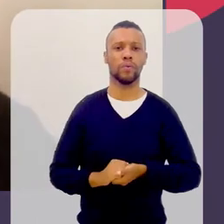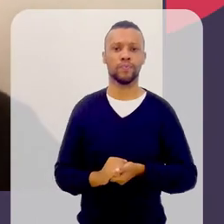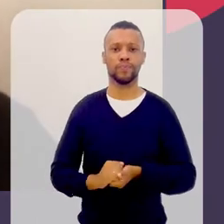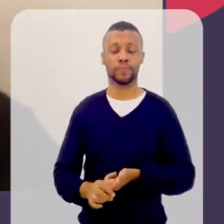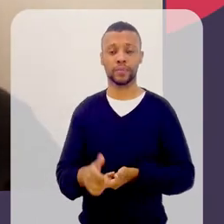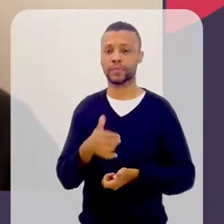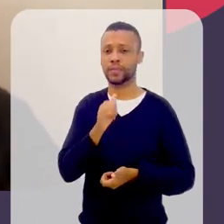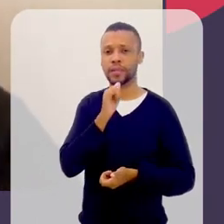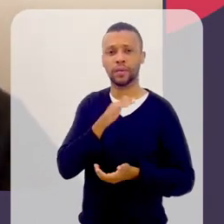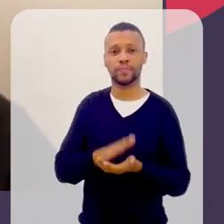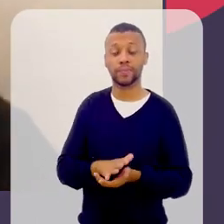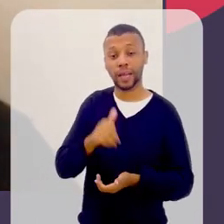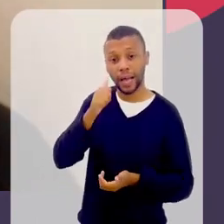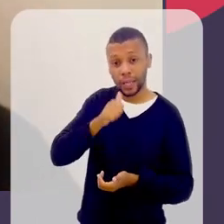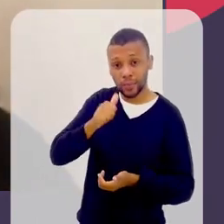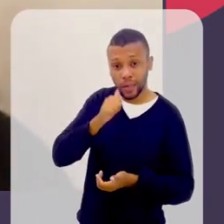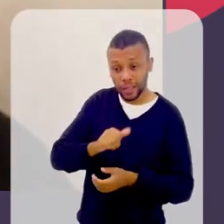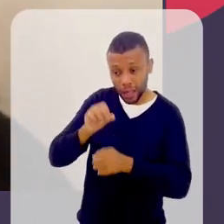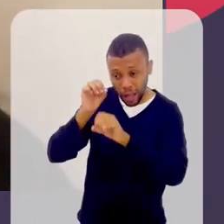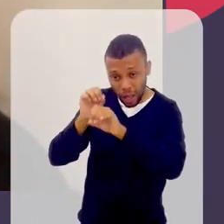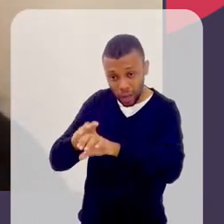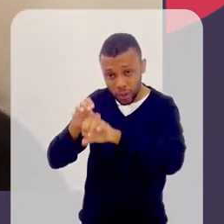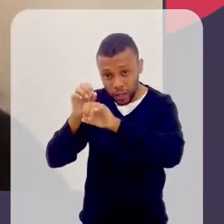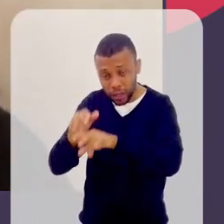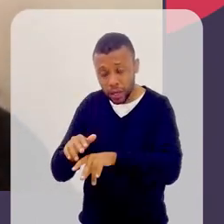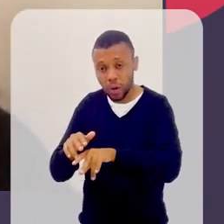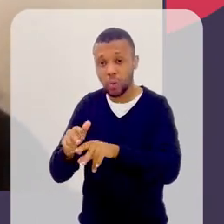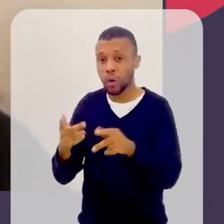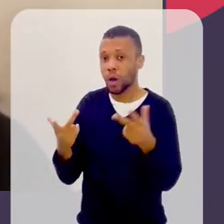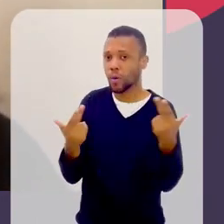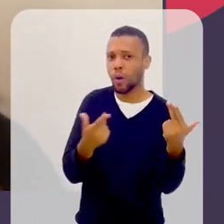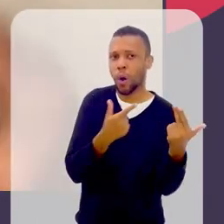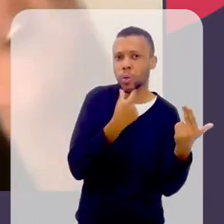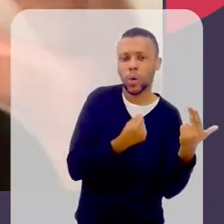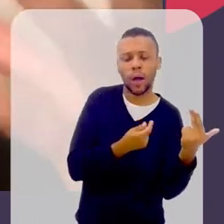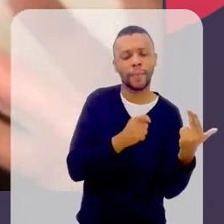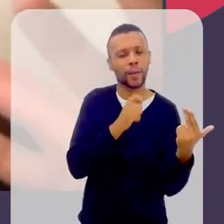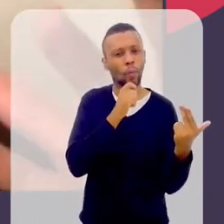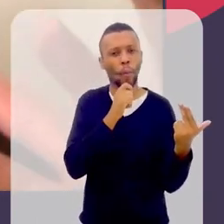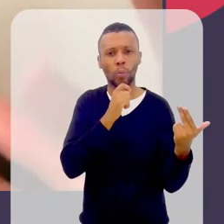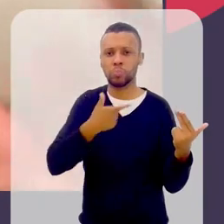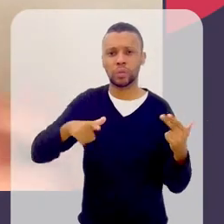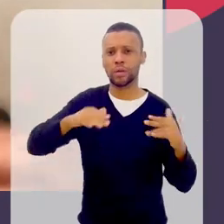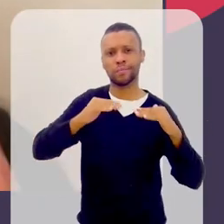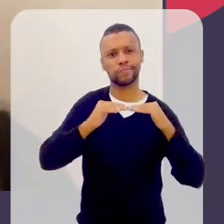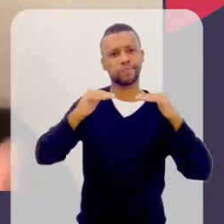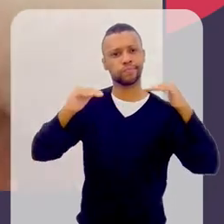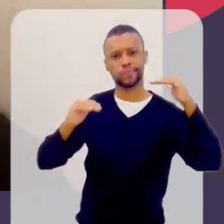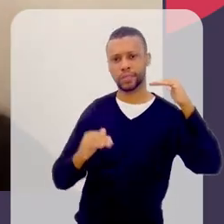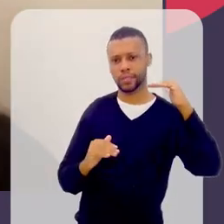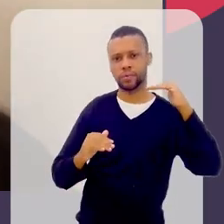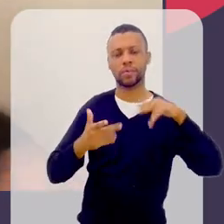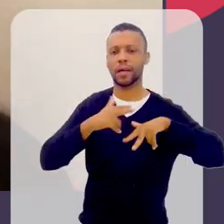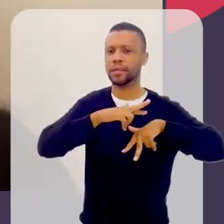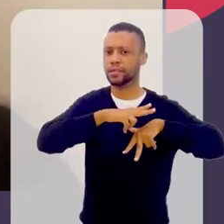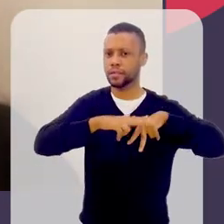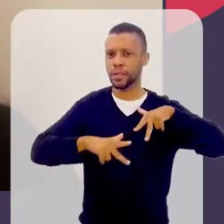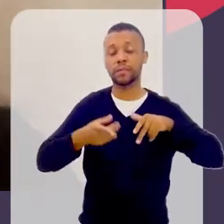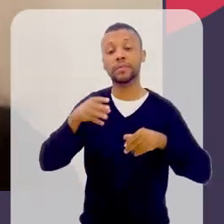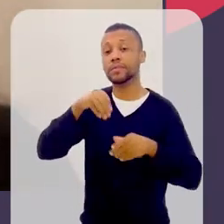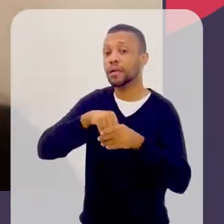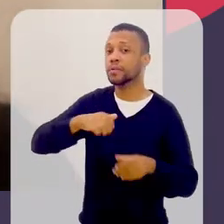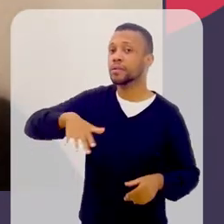não têm educação como os homens têm. O reconhecimento do fato da desigualdade na educação.